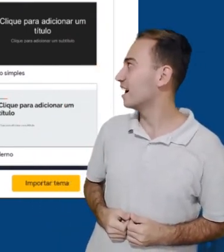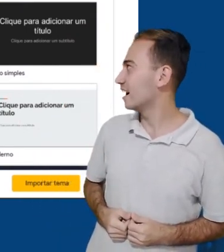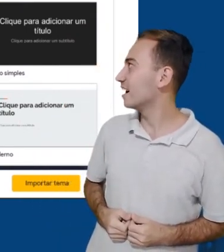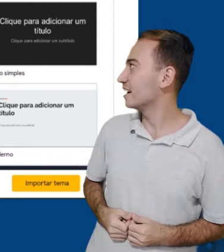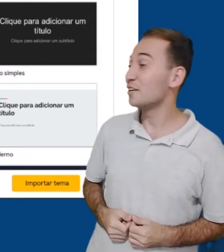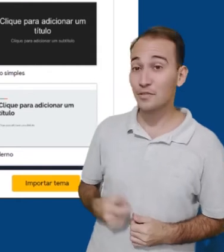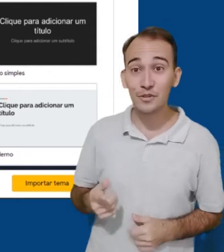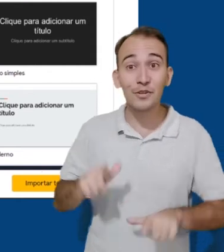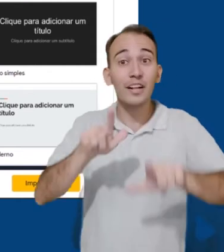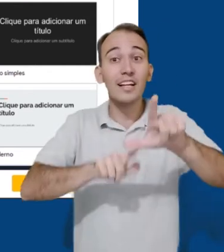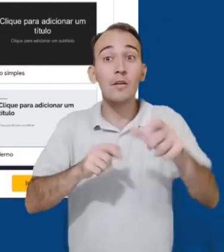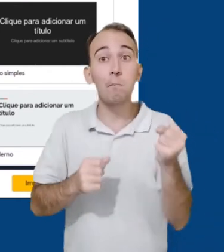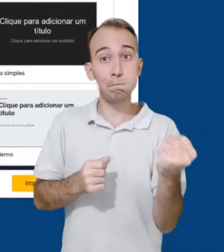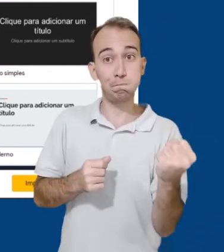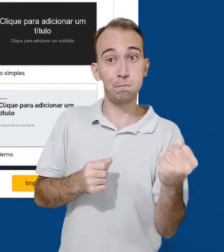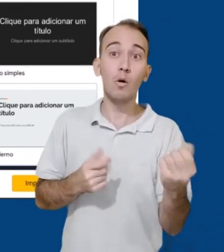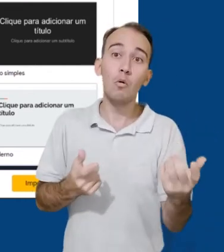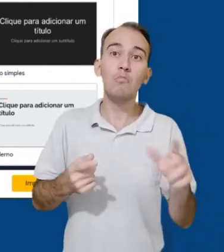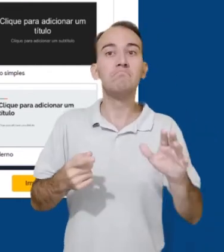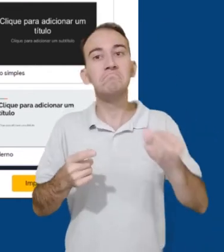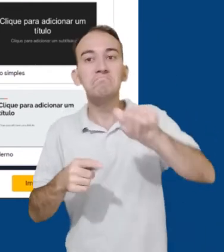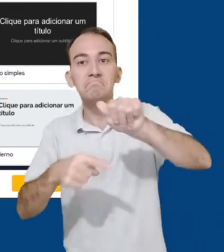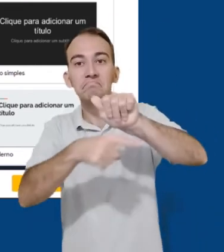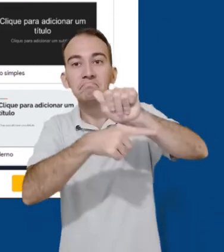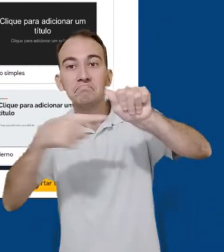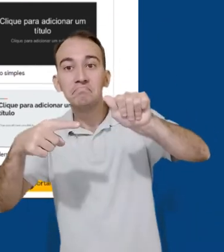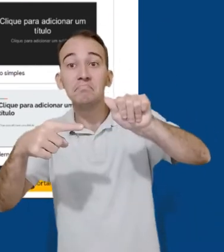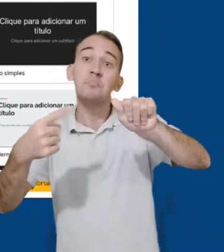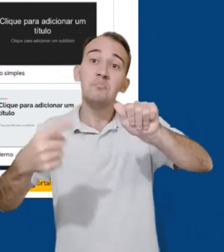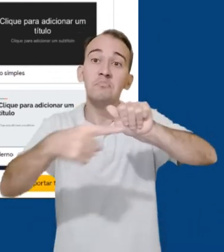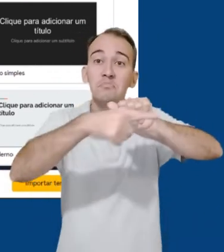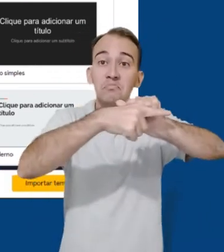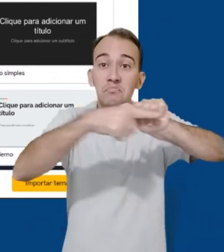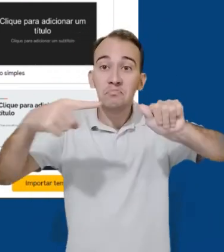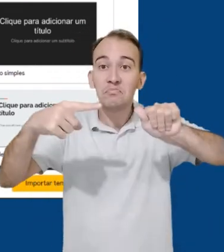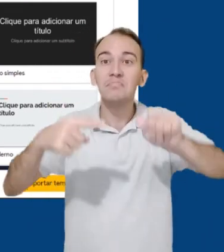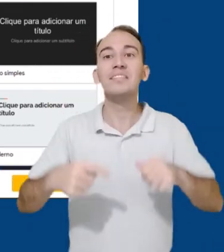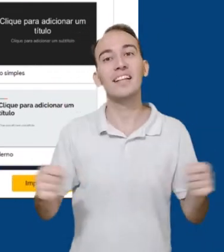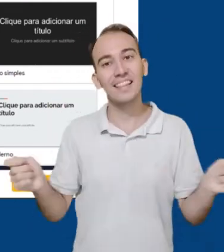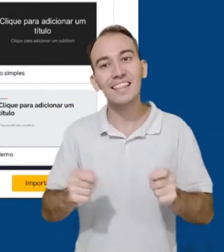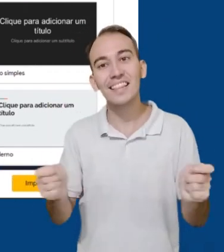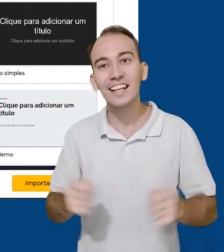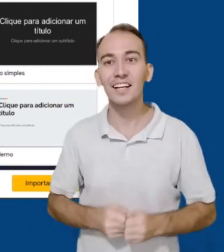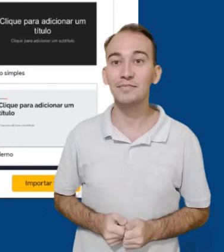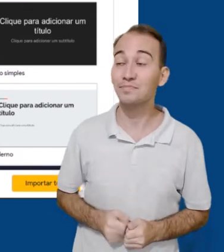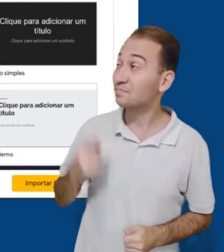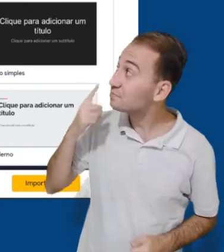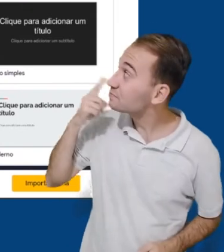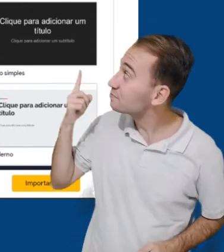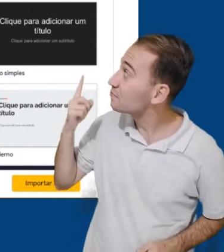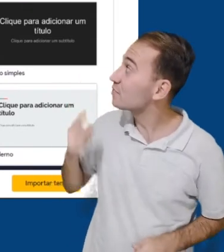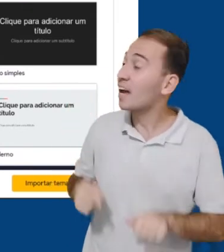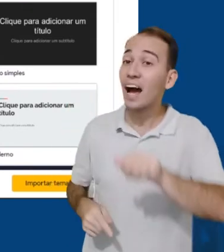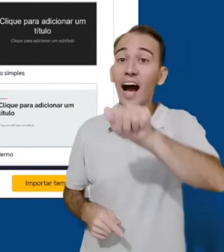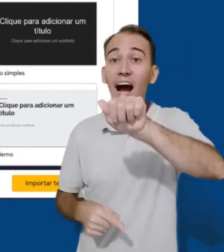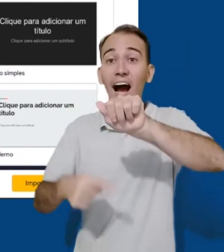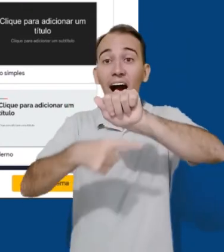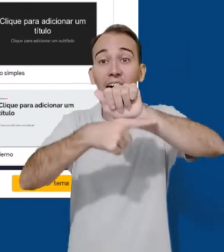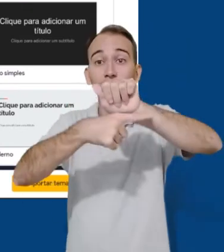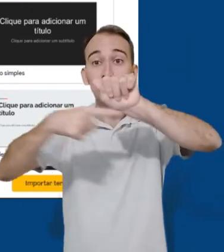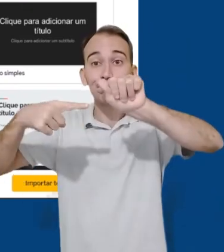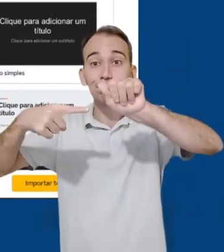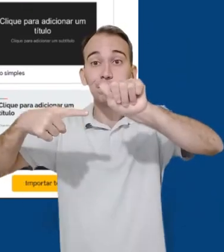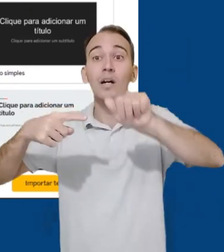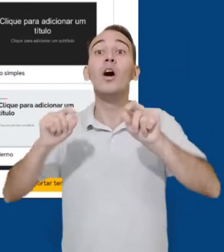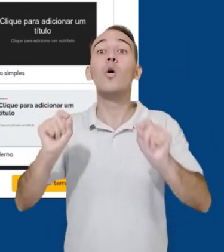itálico e sublinhado. A letra A com o traço embaixo é a ferramenta de cor de texto. Ao